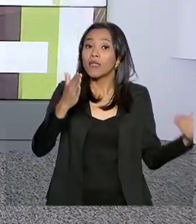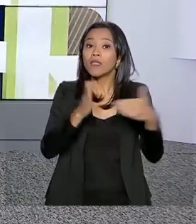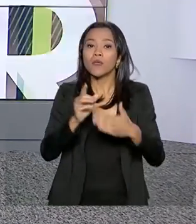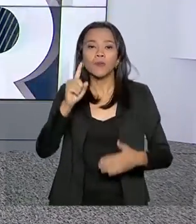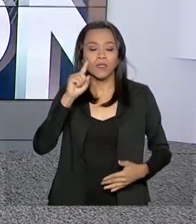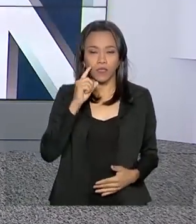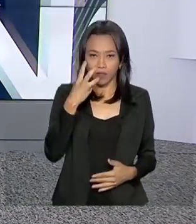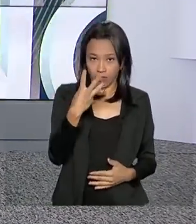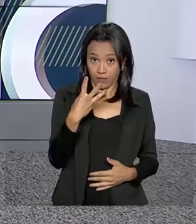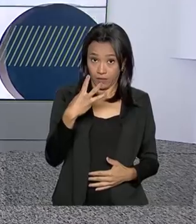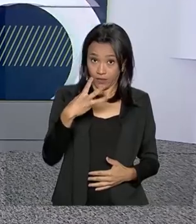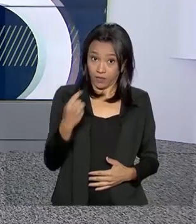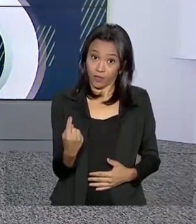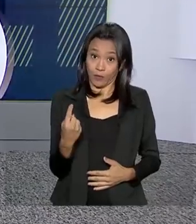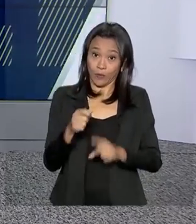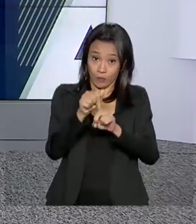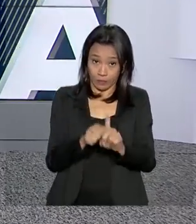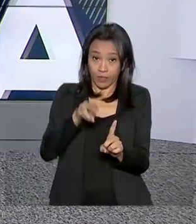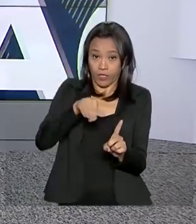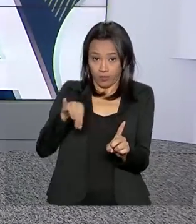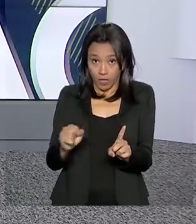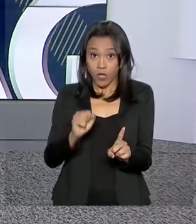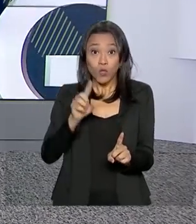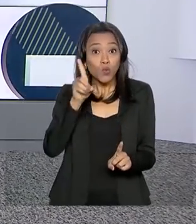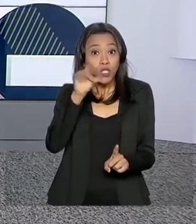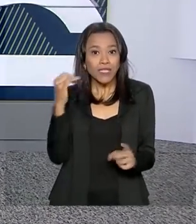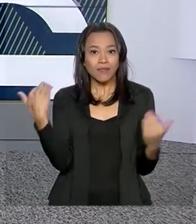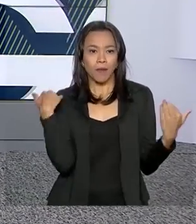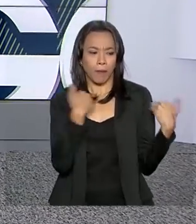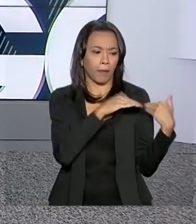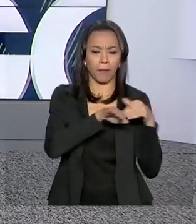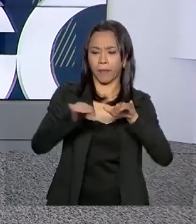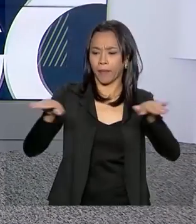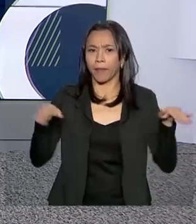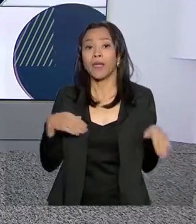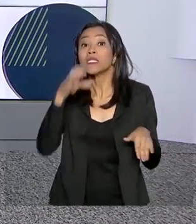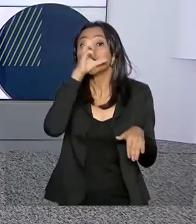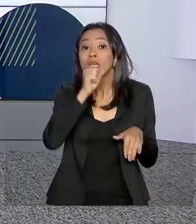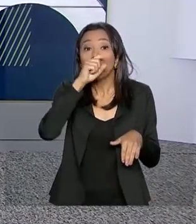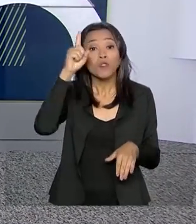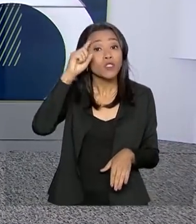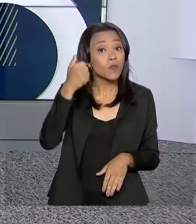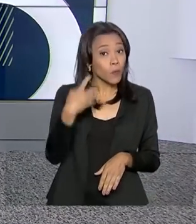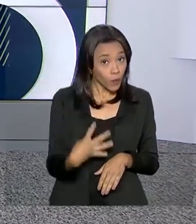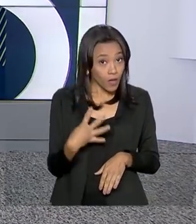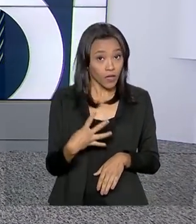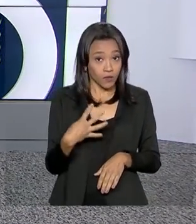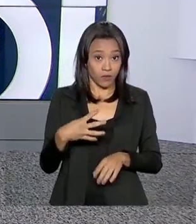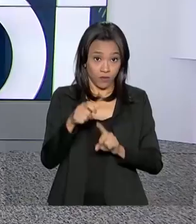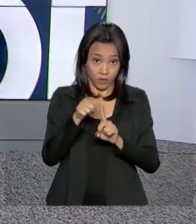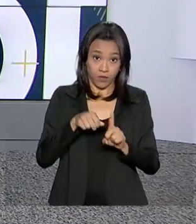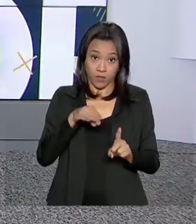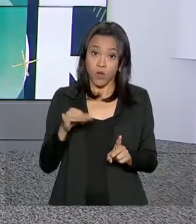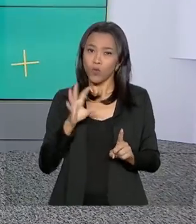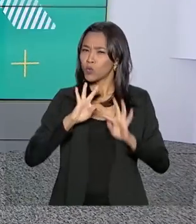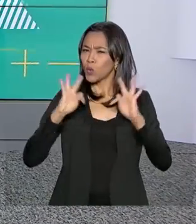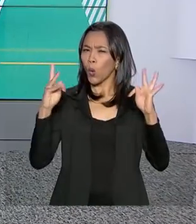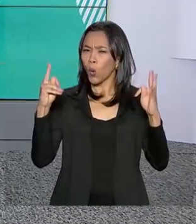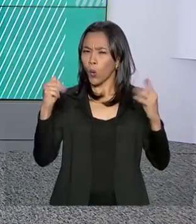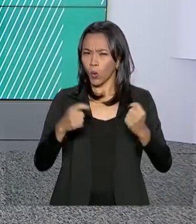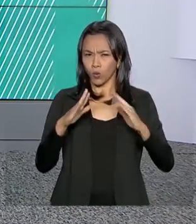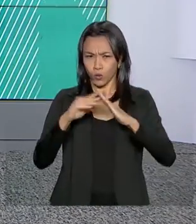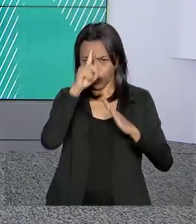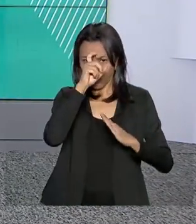dia 31 de maio. O dia D de mobilização será no sábado, dia 4, quando todos os postos do país